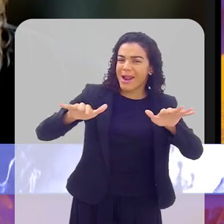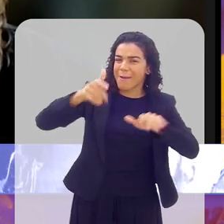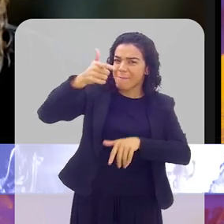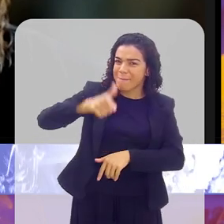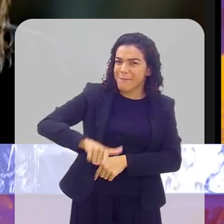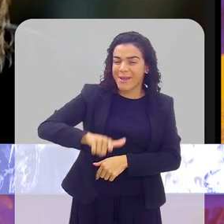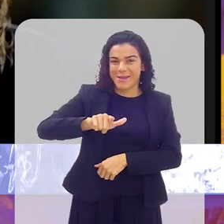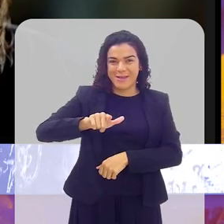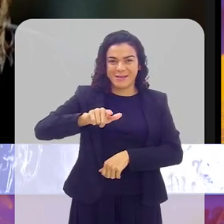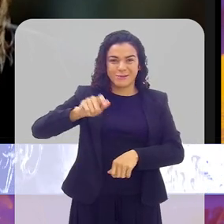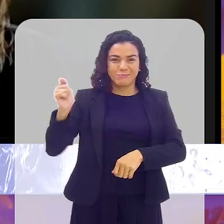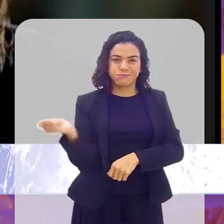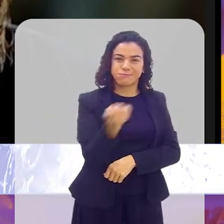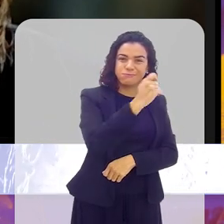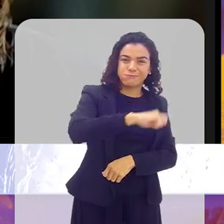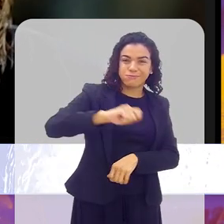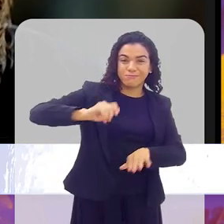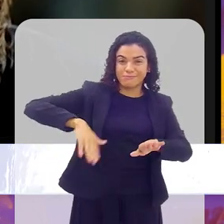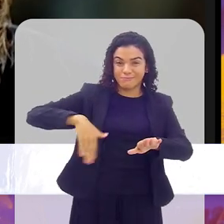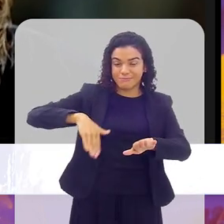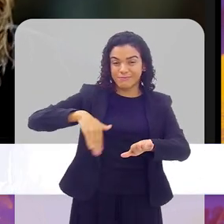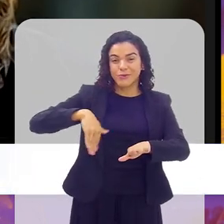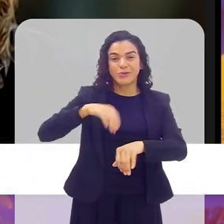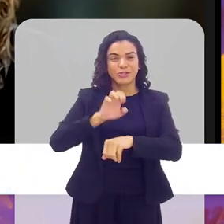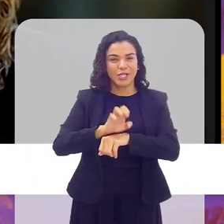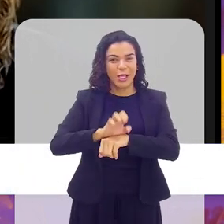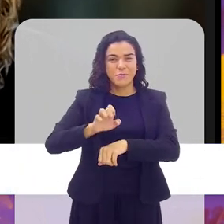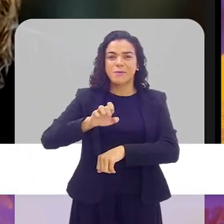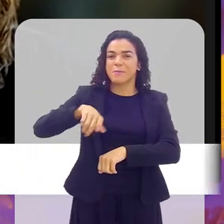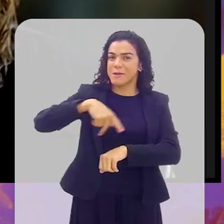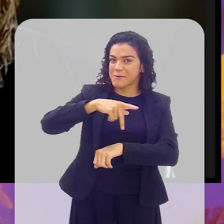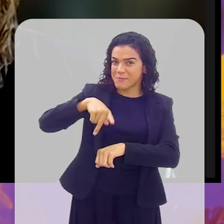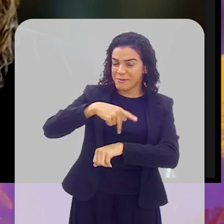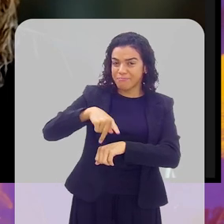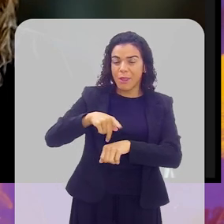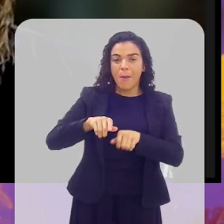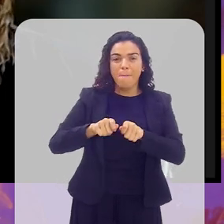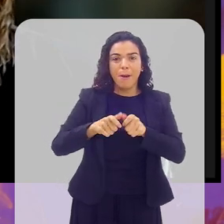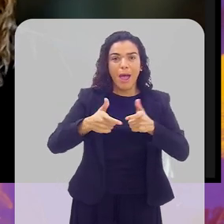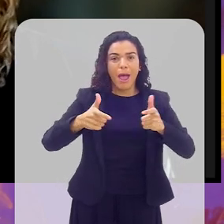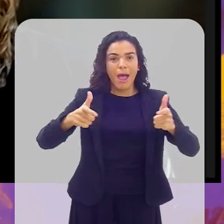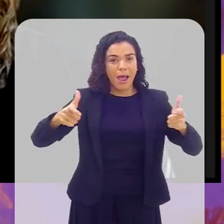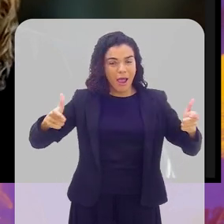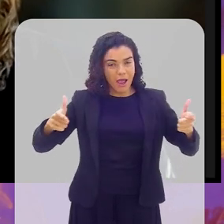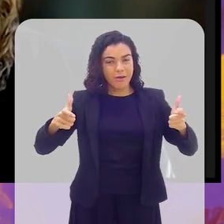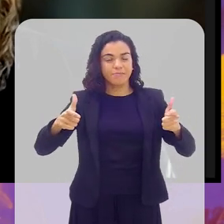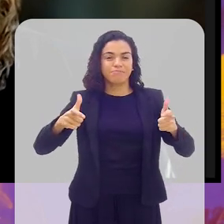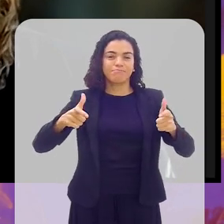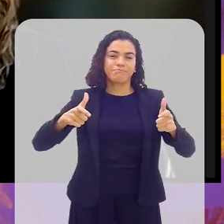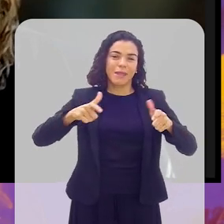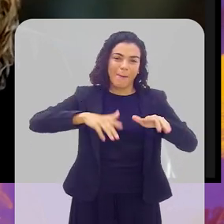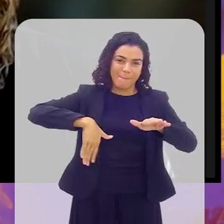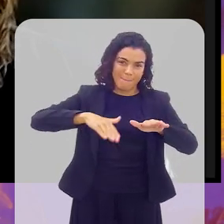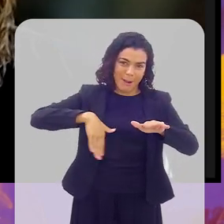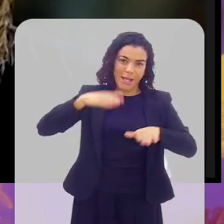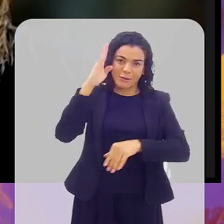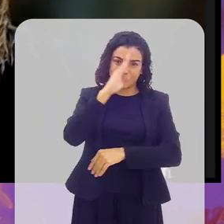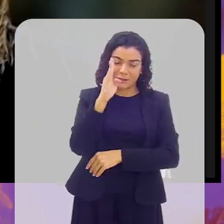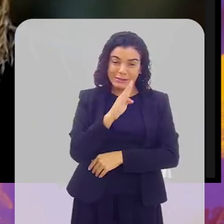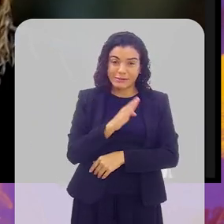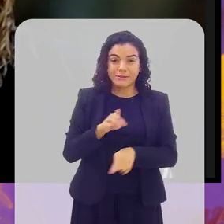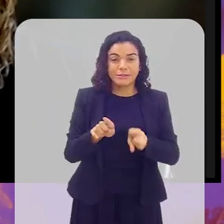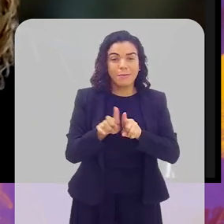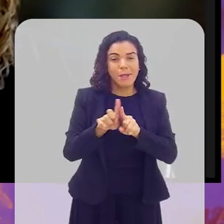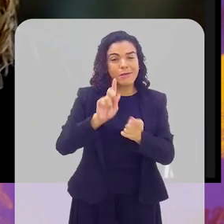nosso estado e principalmente no nosso país. É um dos esportes que mais crescem nas áreas brasileiras. Então, para mim, é um prazer aqui poder